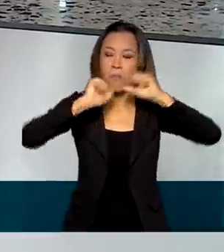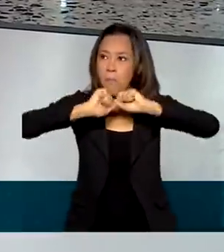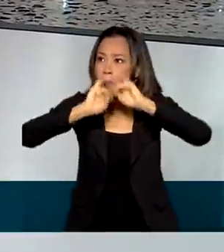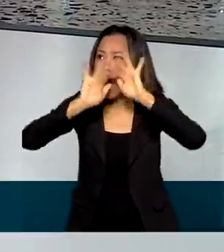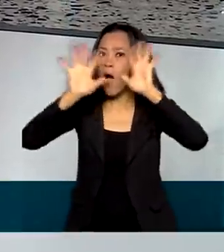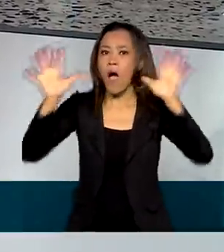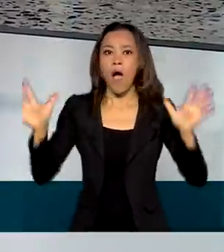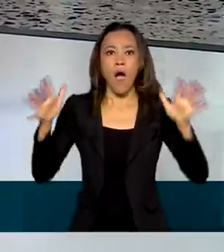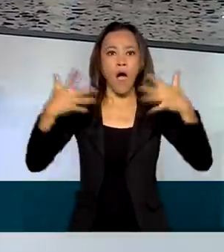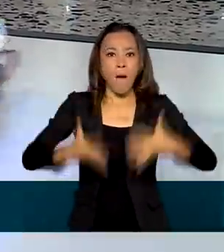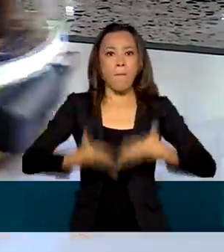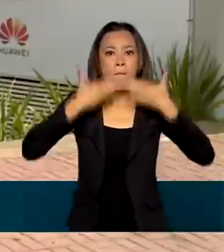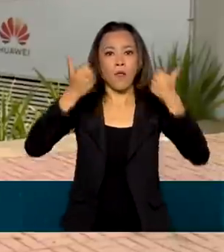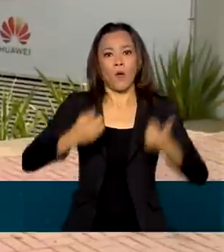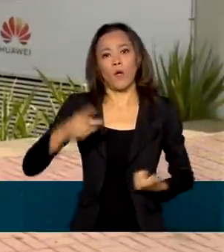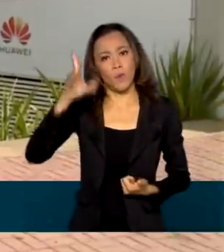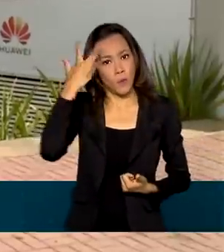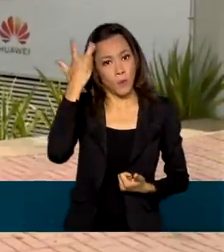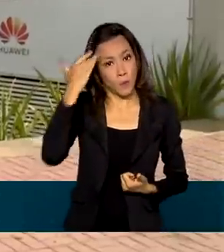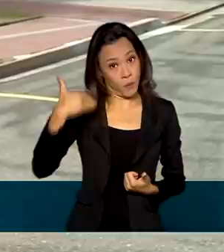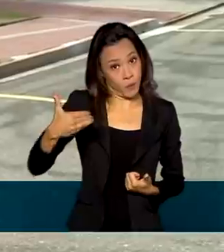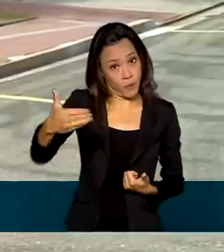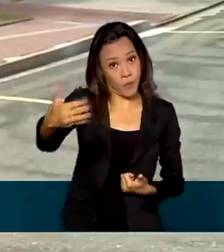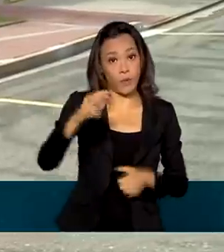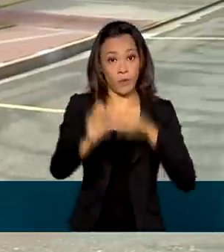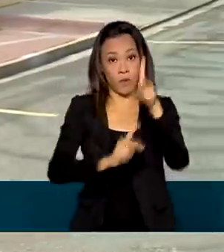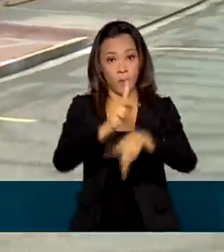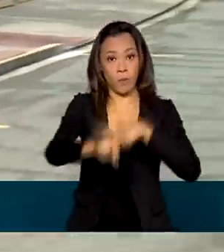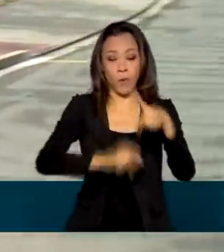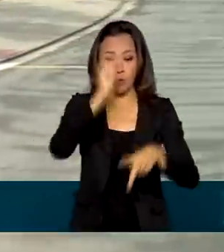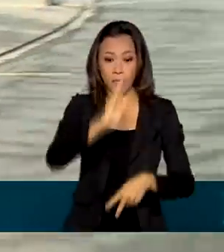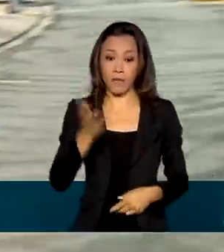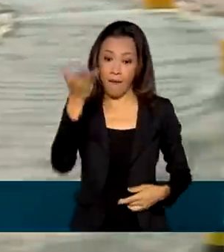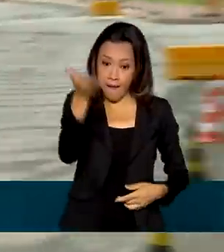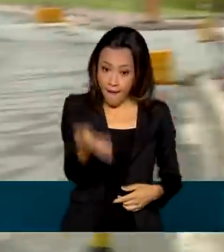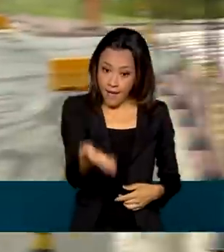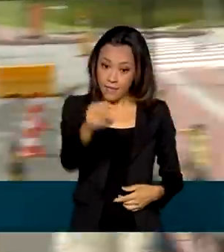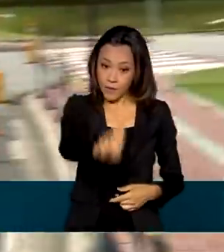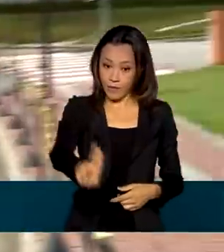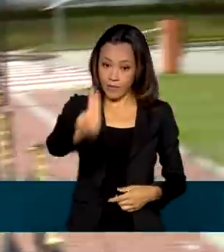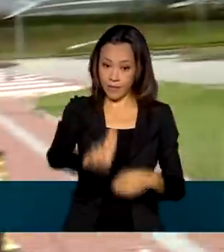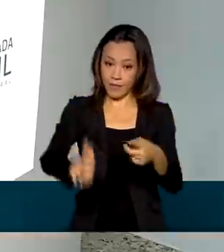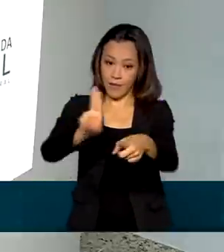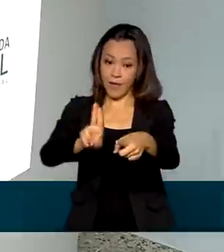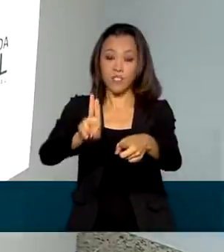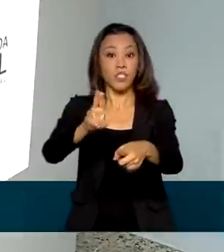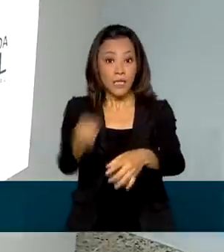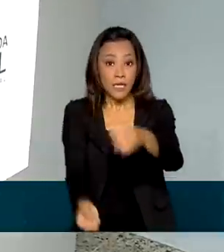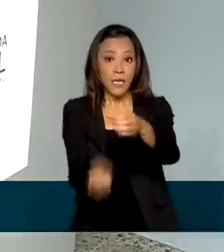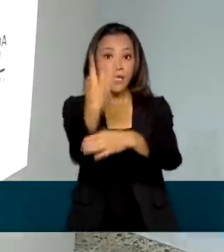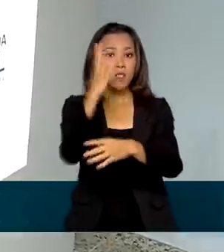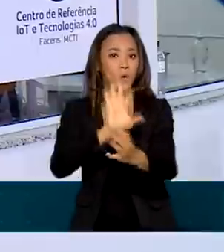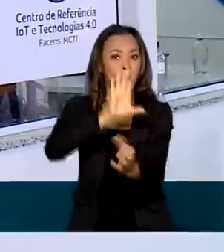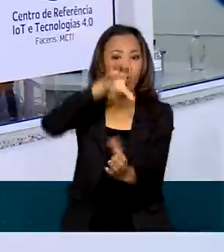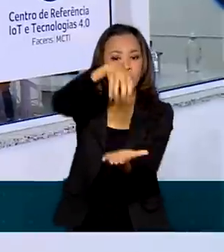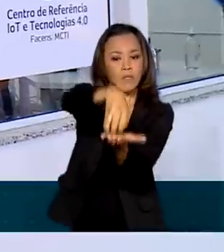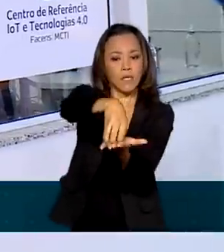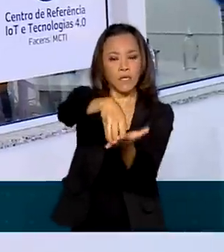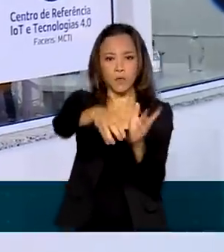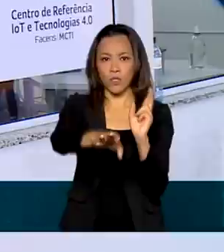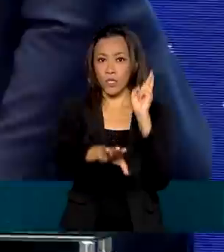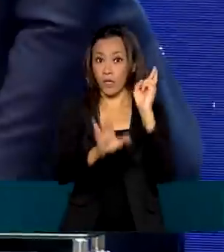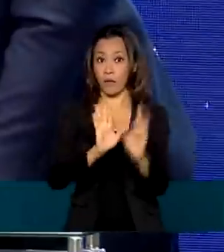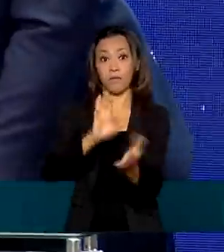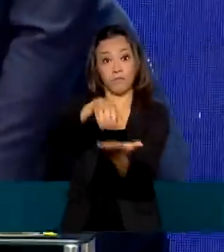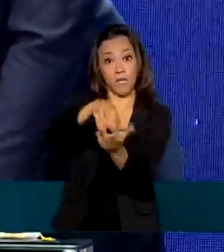o dia a dia dos brasileiros. Com esse propósito, essa universidade em Sorocaba lançou o Centro de Referência e Internet das